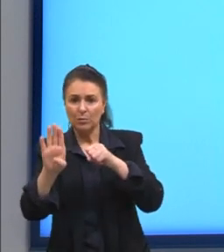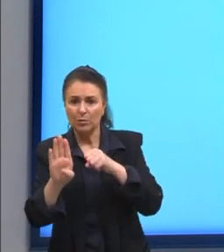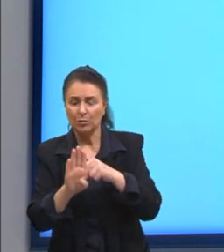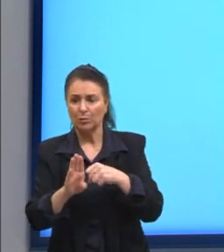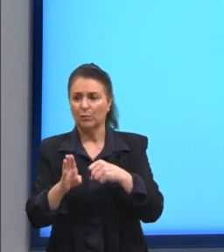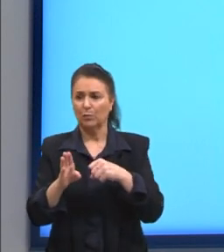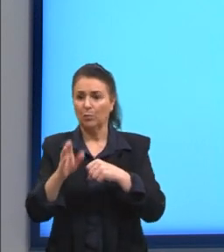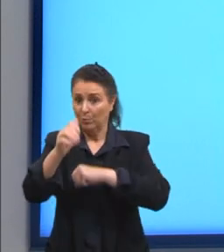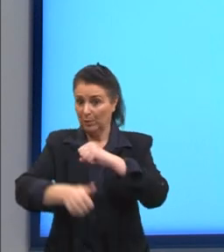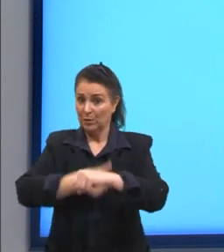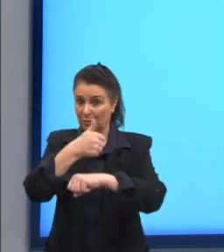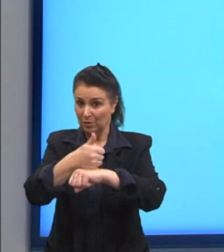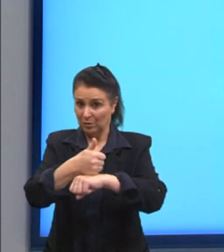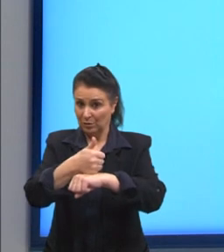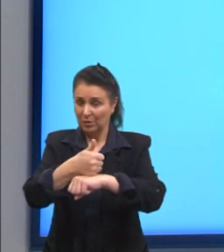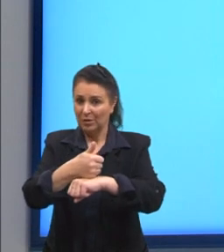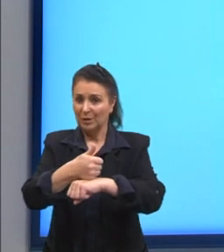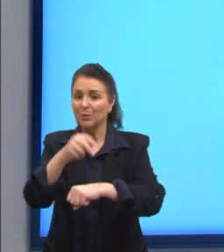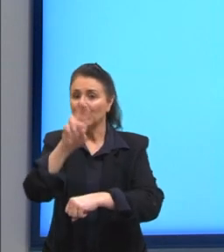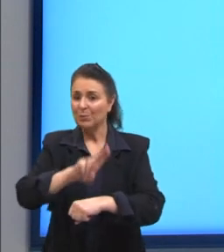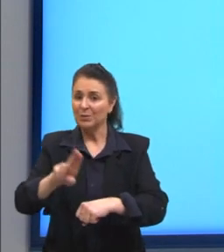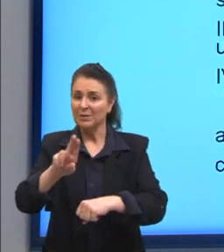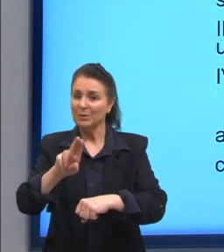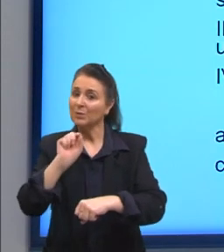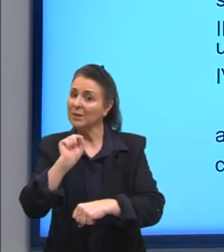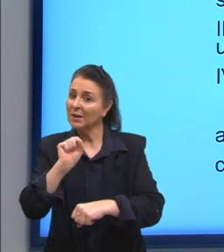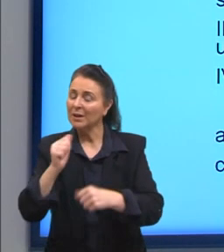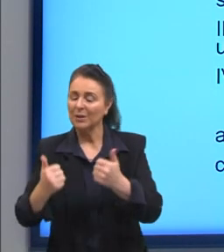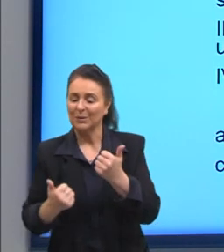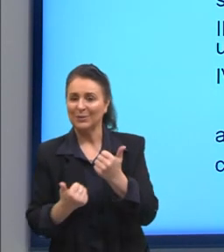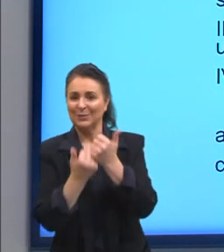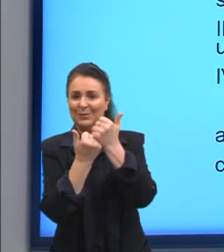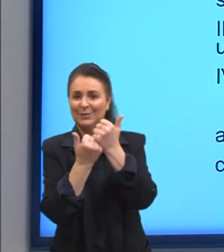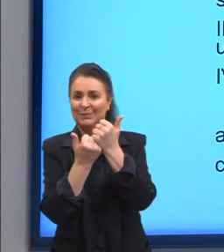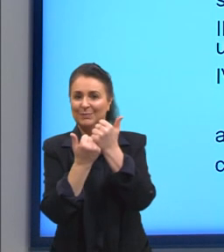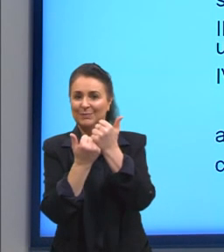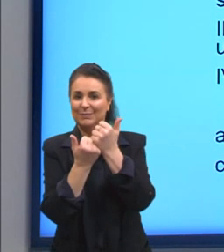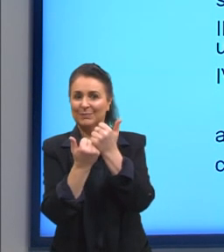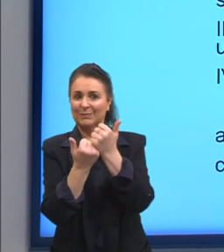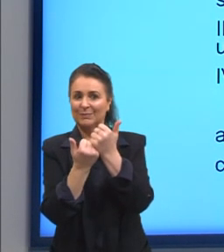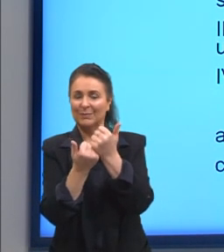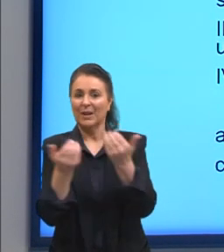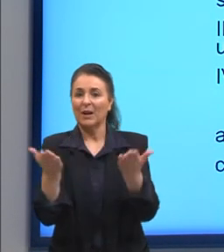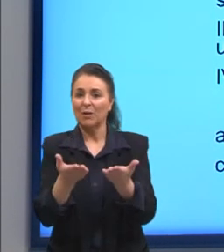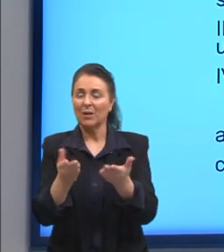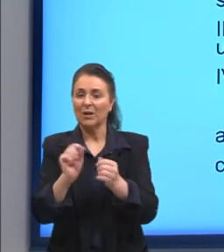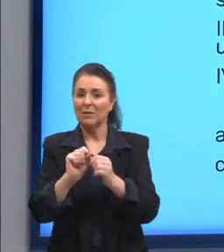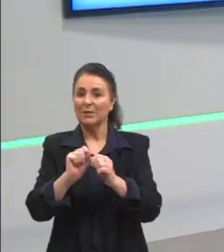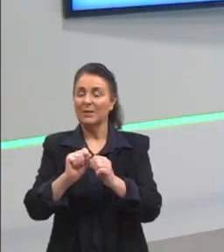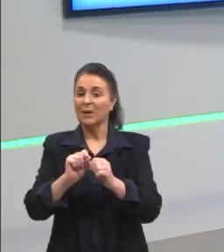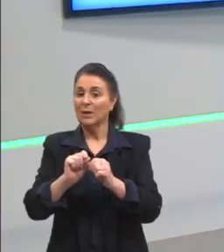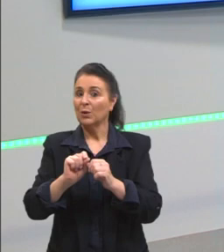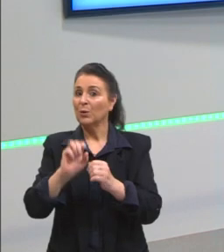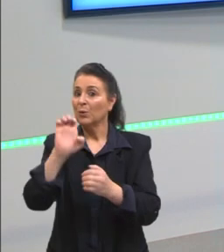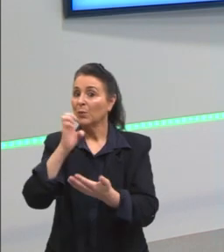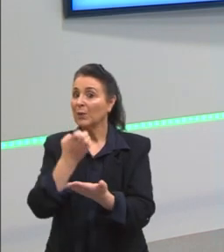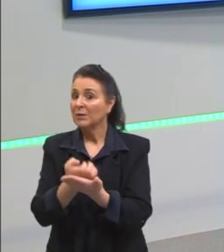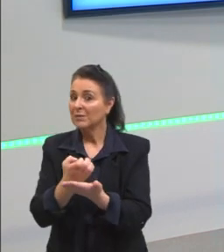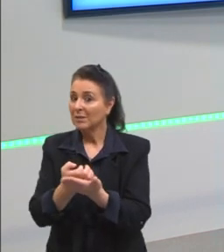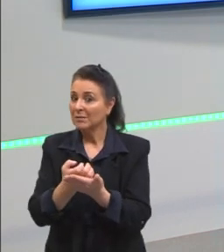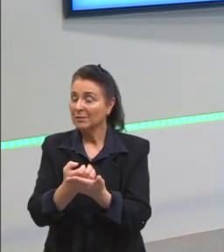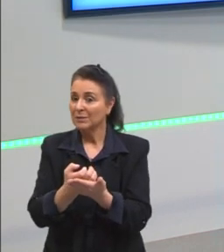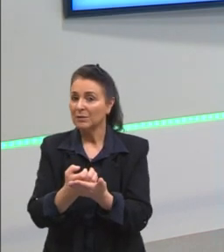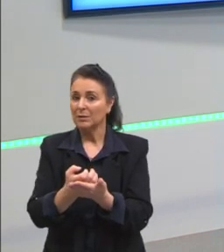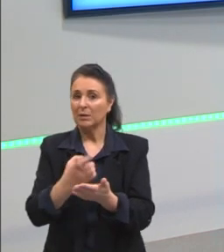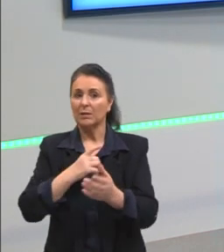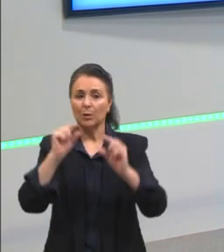eu vou dizer que aquilo ali, então, é um aposto. Vamos fazer um exercício aqui. Aqui a gente